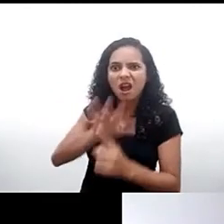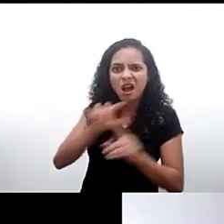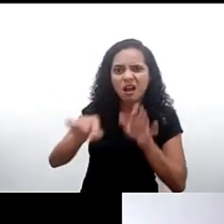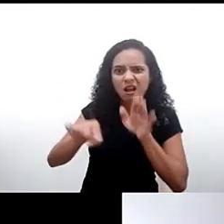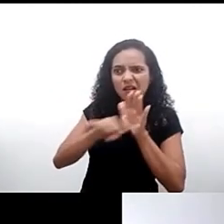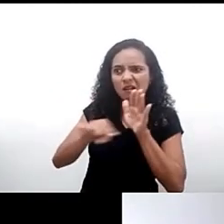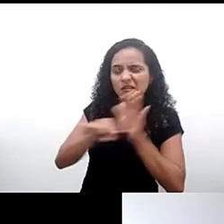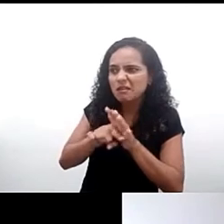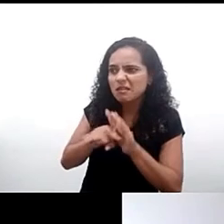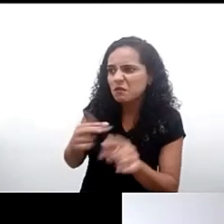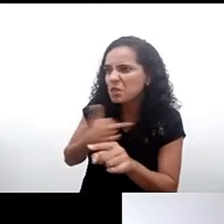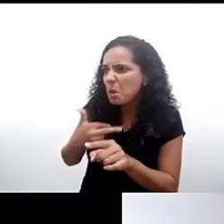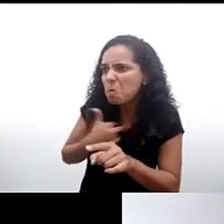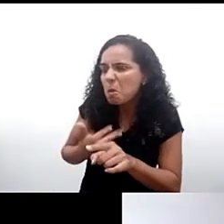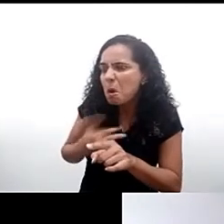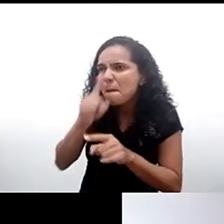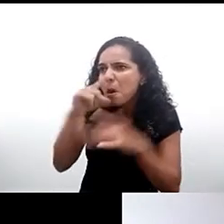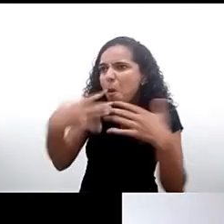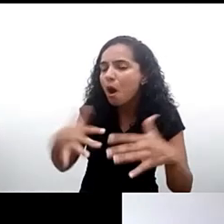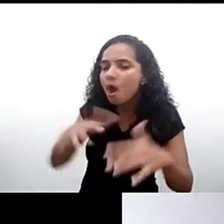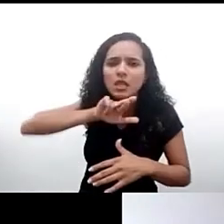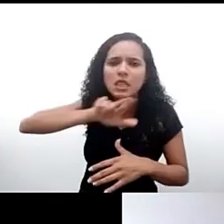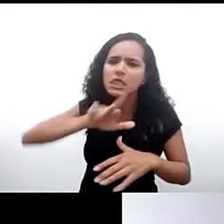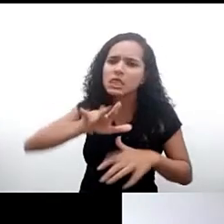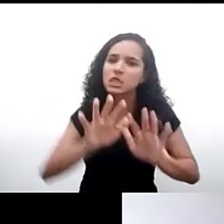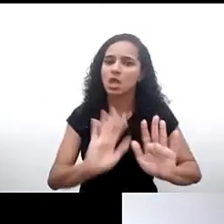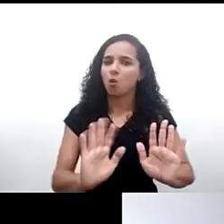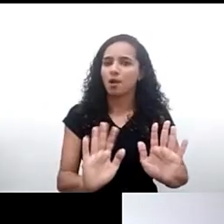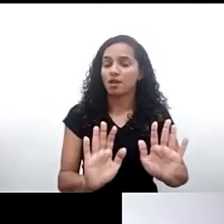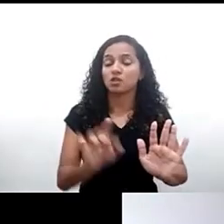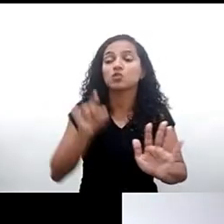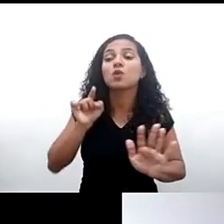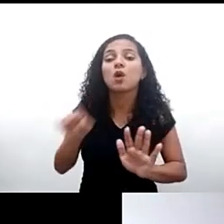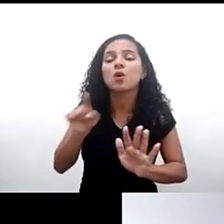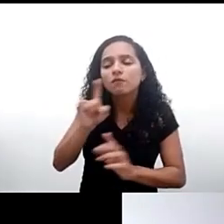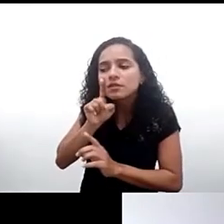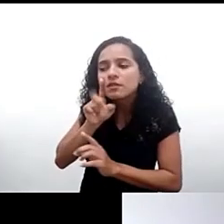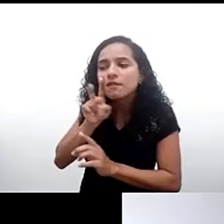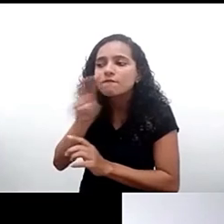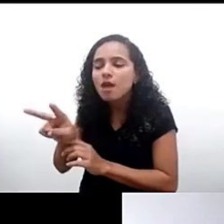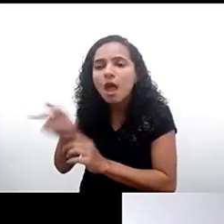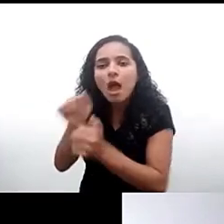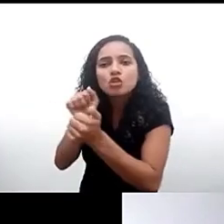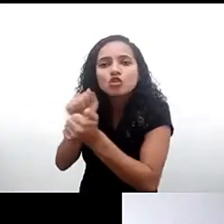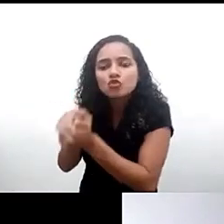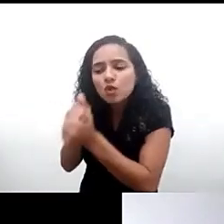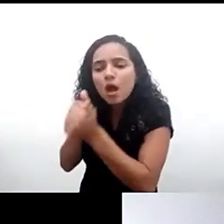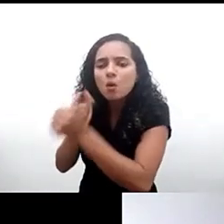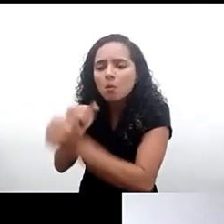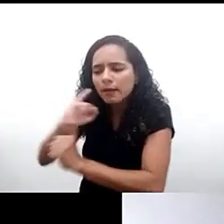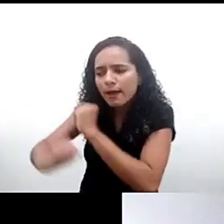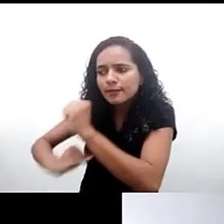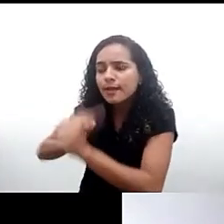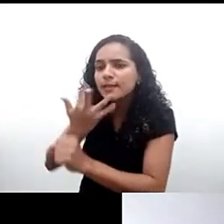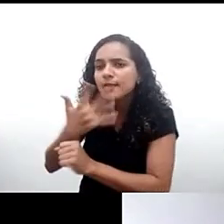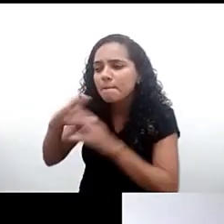dificuldades ou ameaças algo que foi visibilizado totalmente nesse contexto de pandemia e diante da